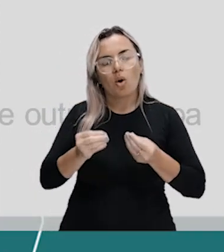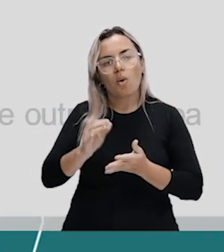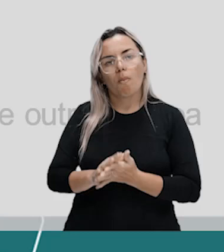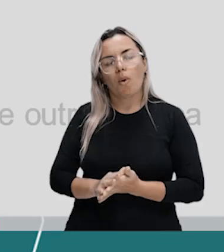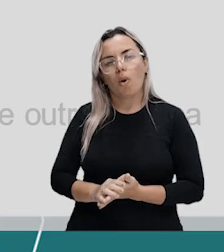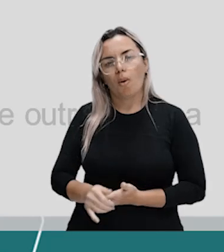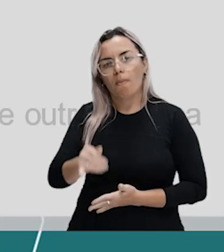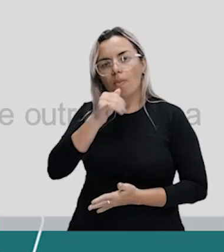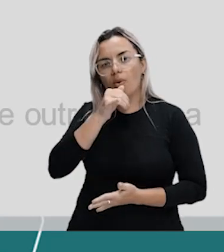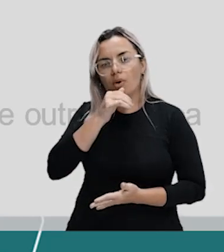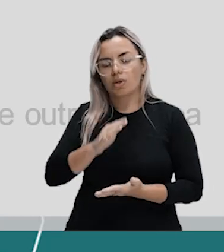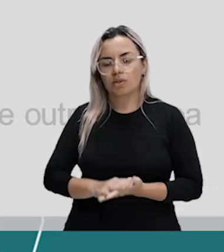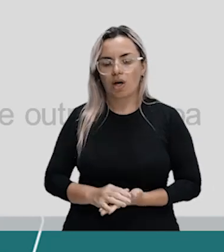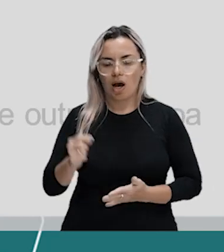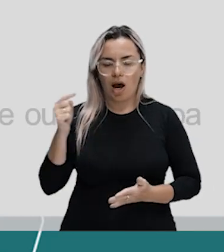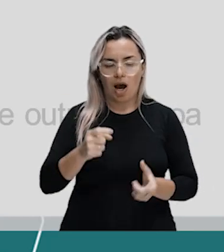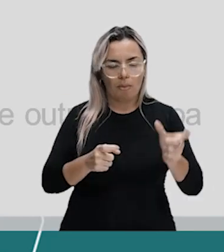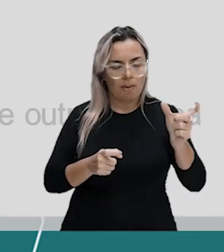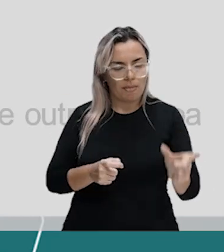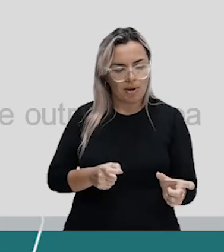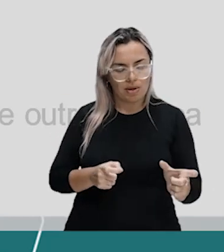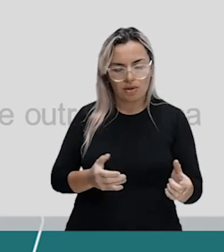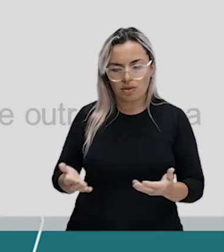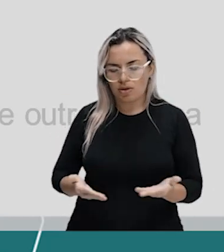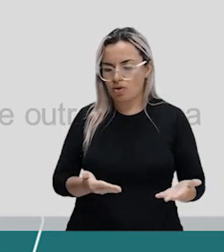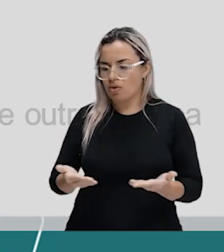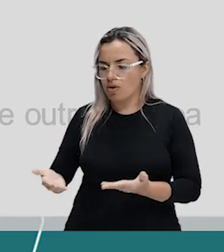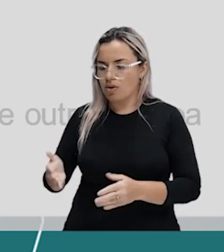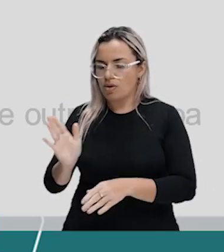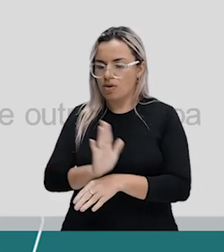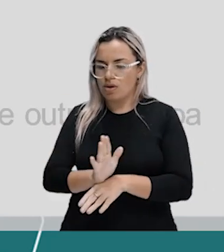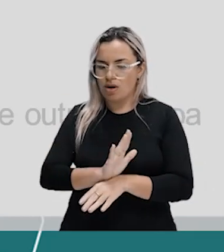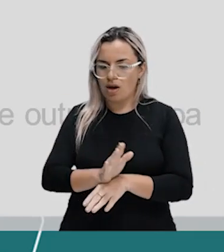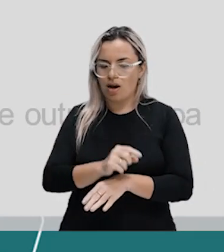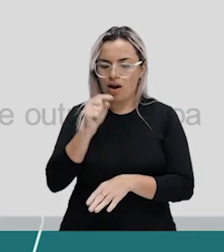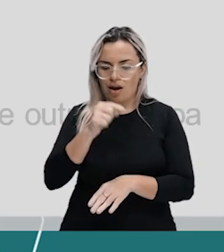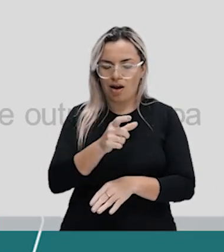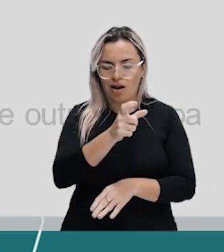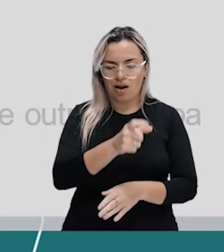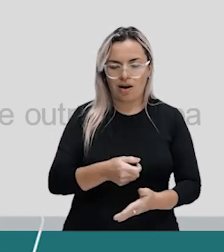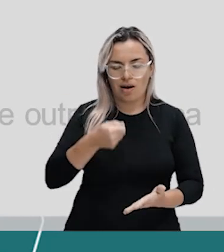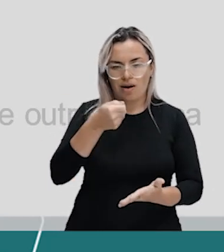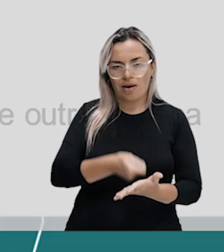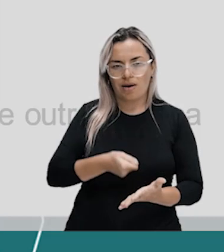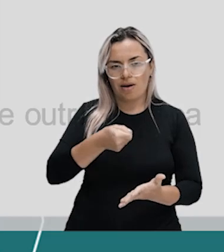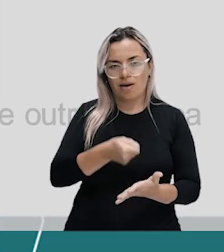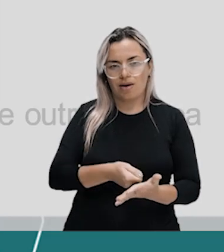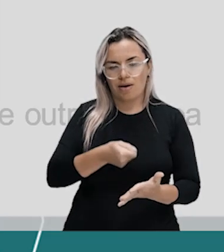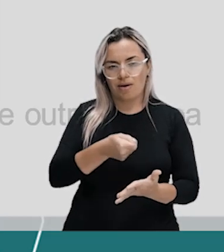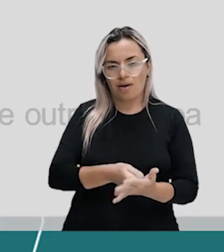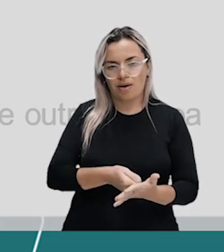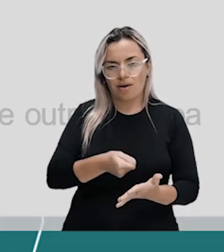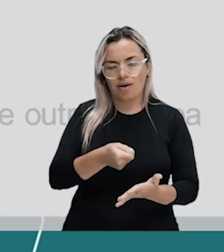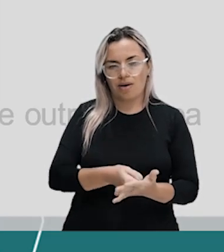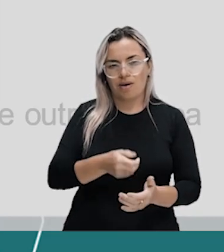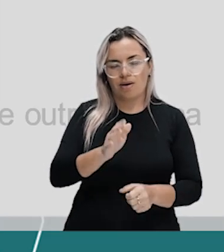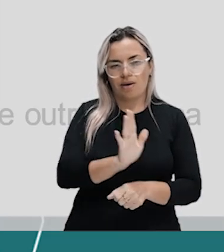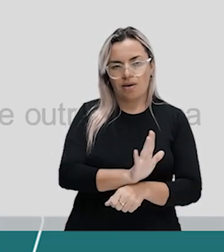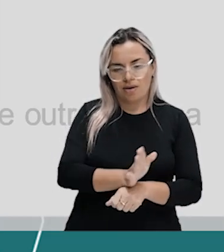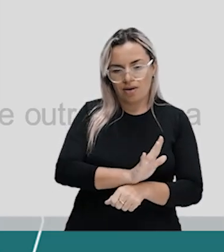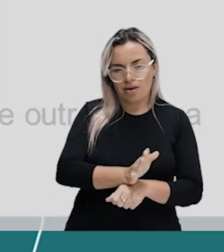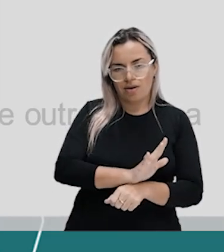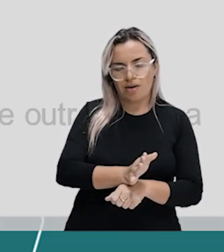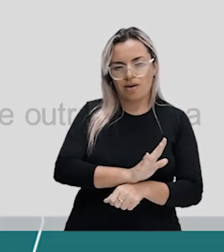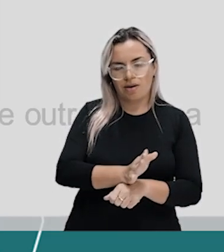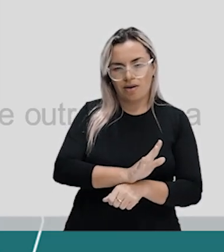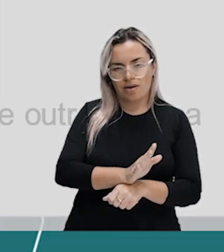E aí, você vai. A pessoa paga o cinema para você, tá? Você não avisa antes. Você não pede. Mas a pessoa vai e paga o cinema